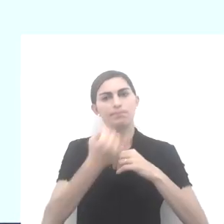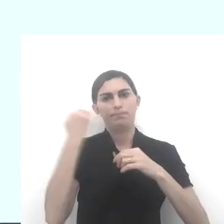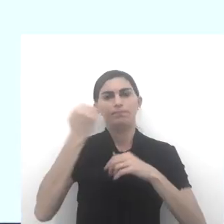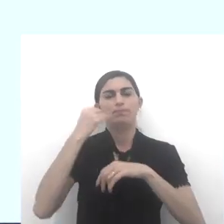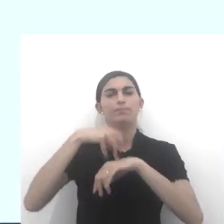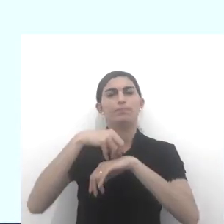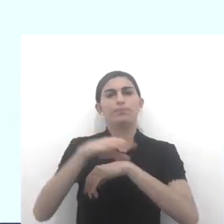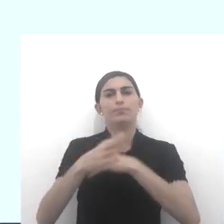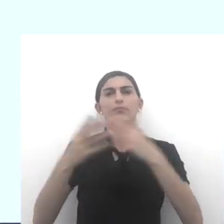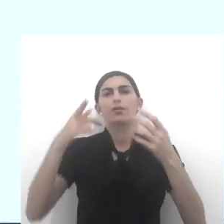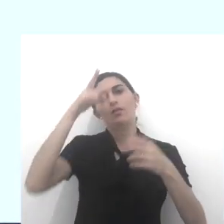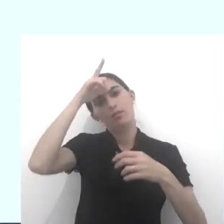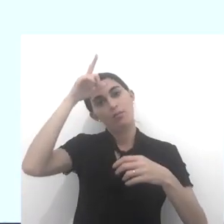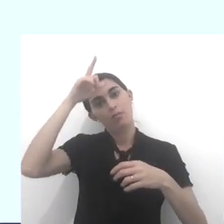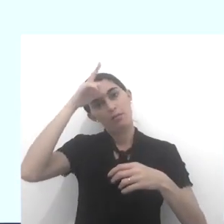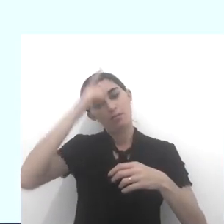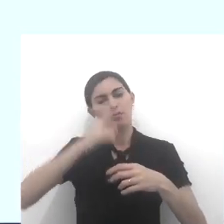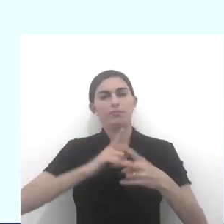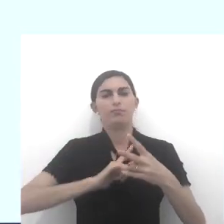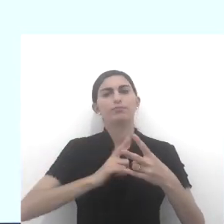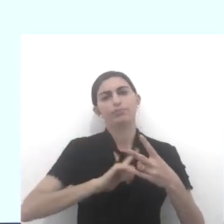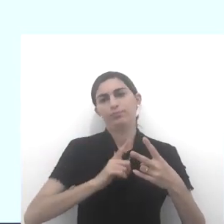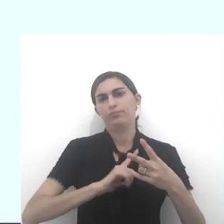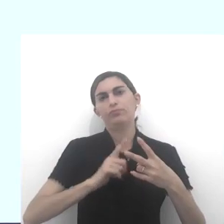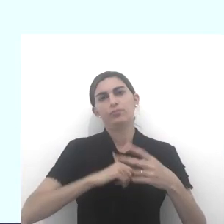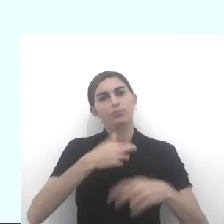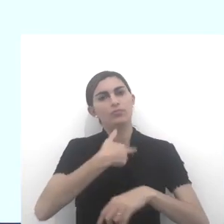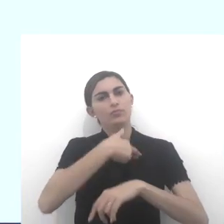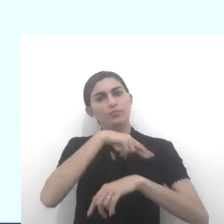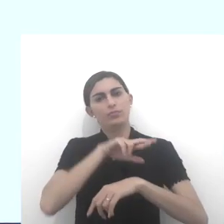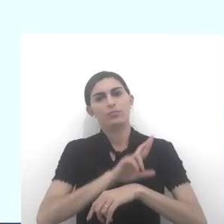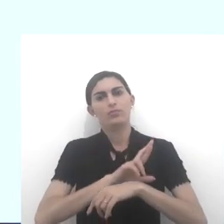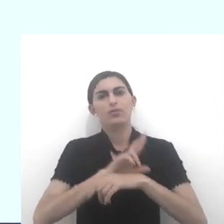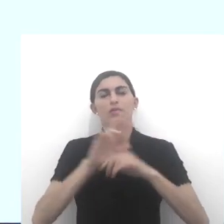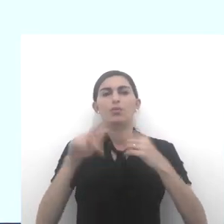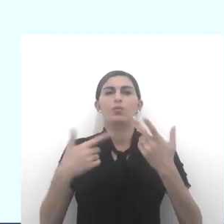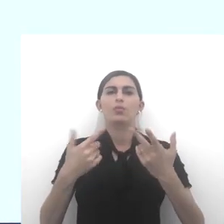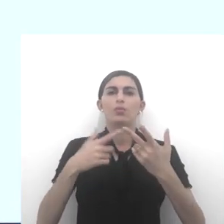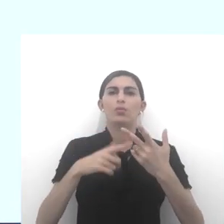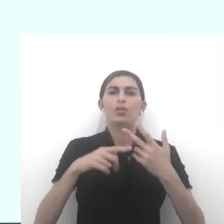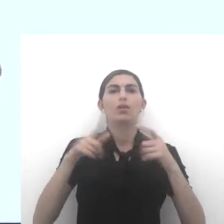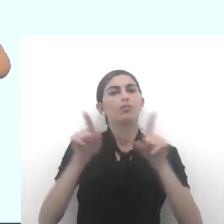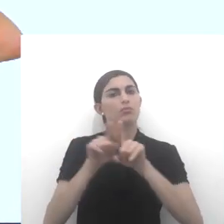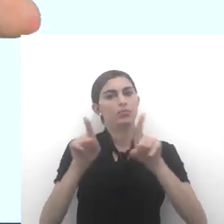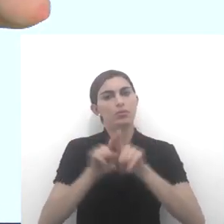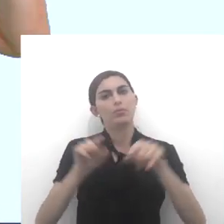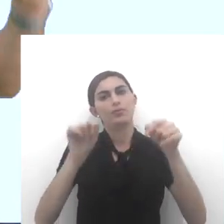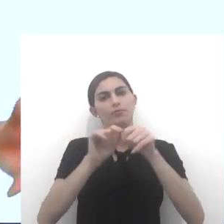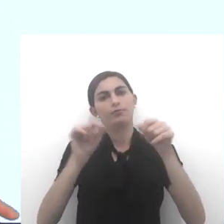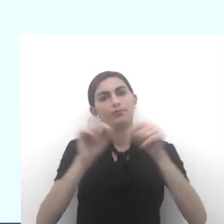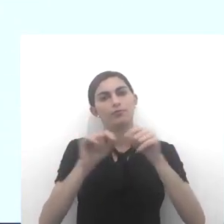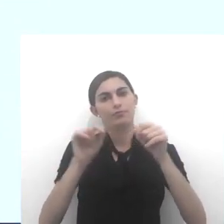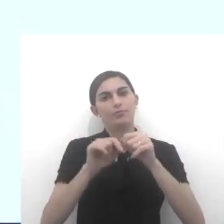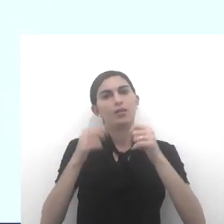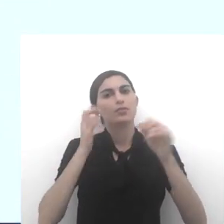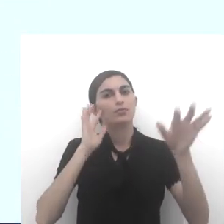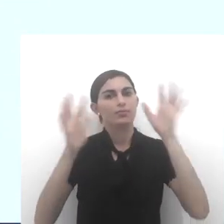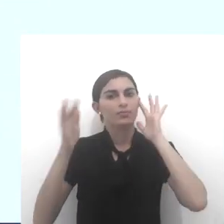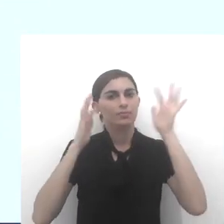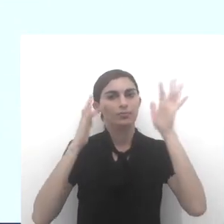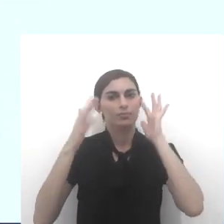importantes que o líder, os líderes religiosos do mundo todo, também fazem esta